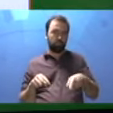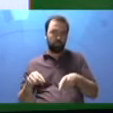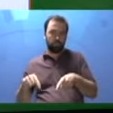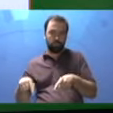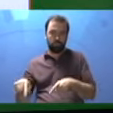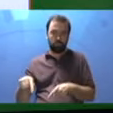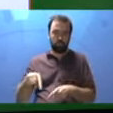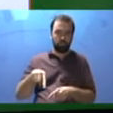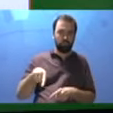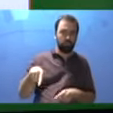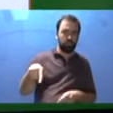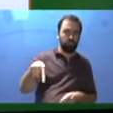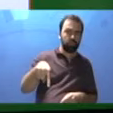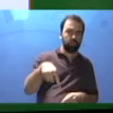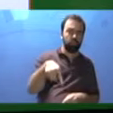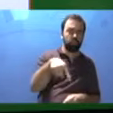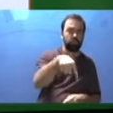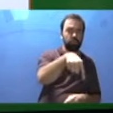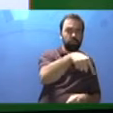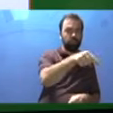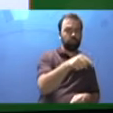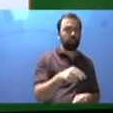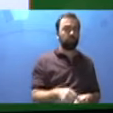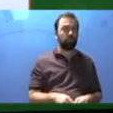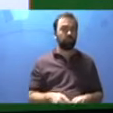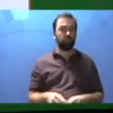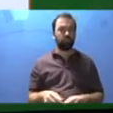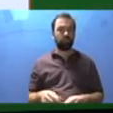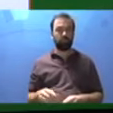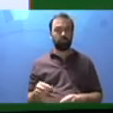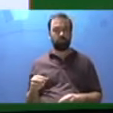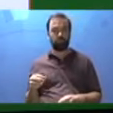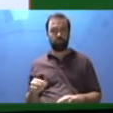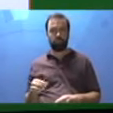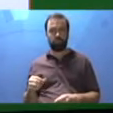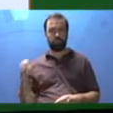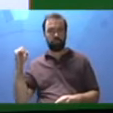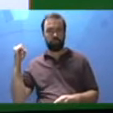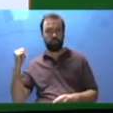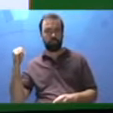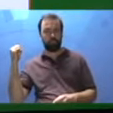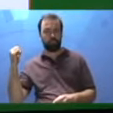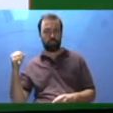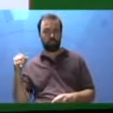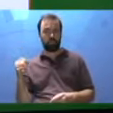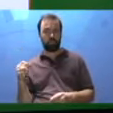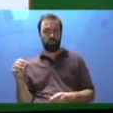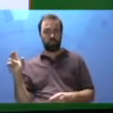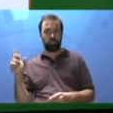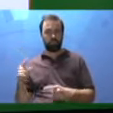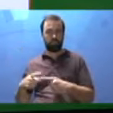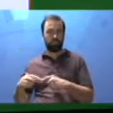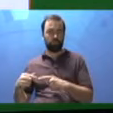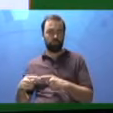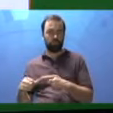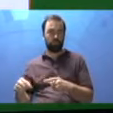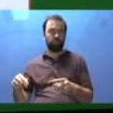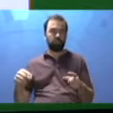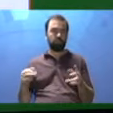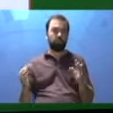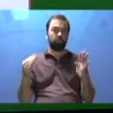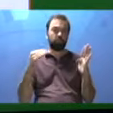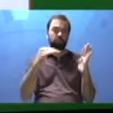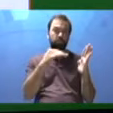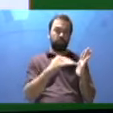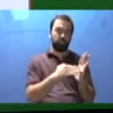curto da sala dos utensílios de caça para a sala dos cocares. A turma